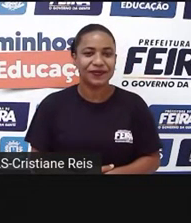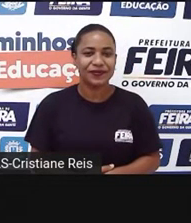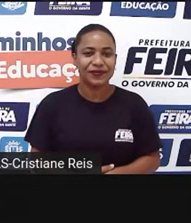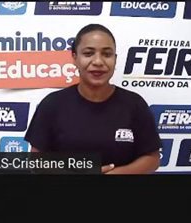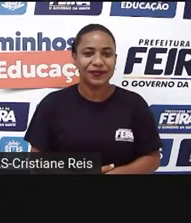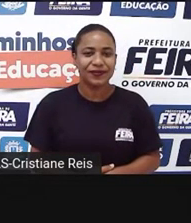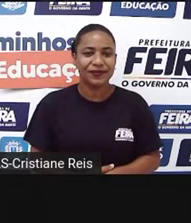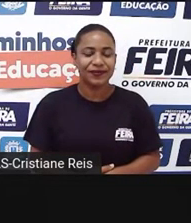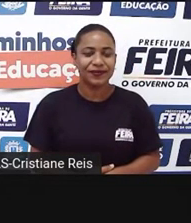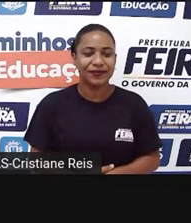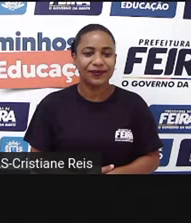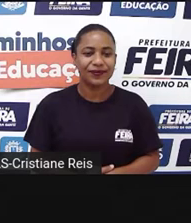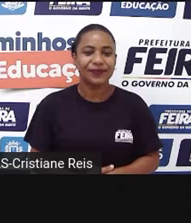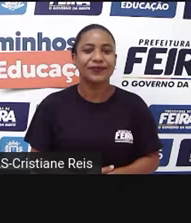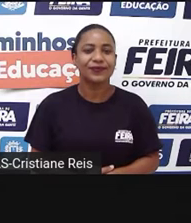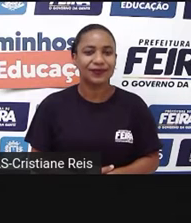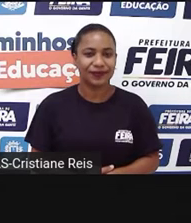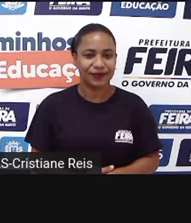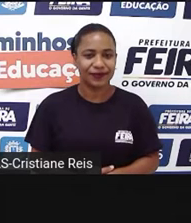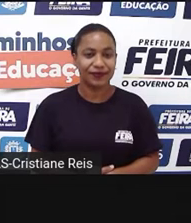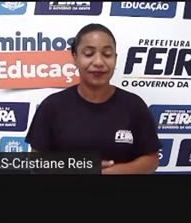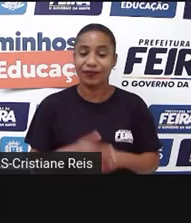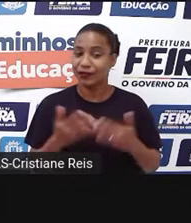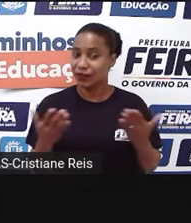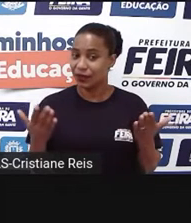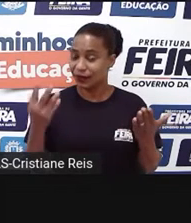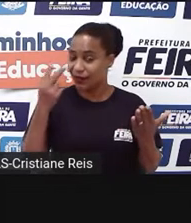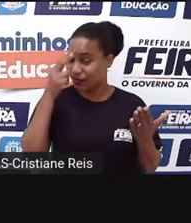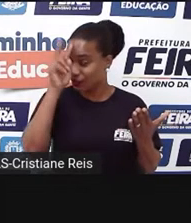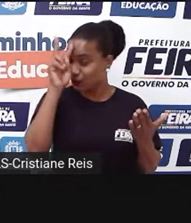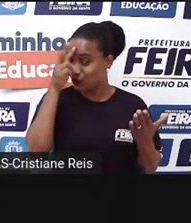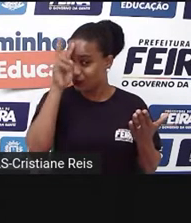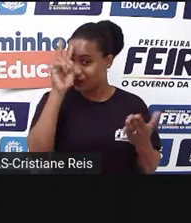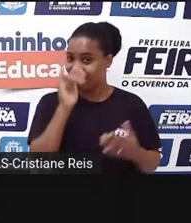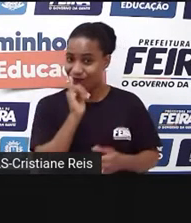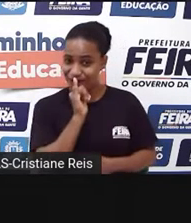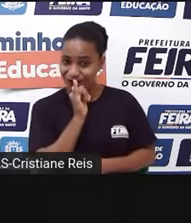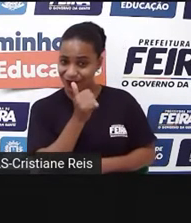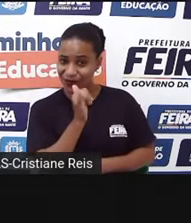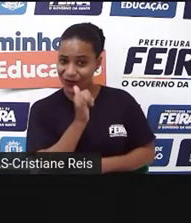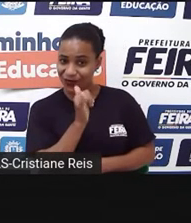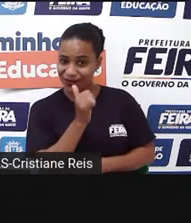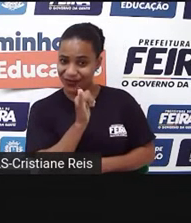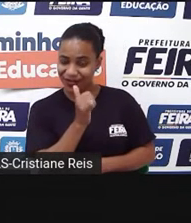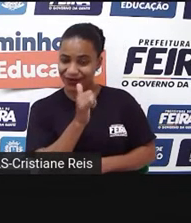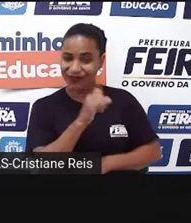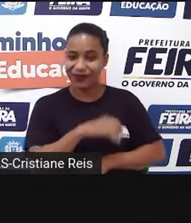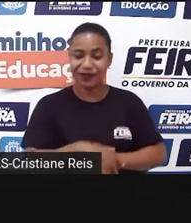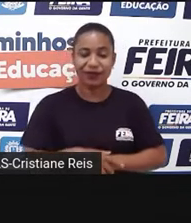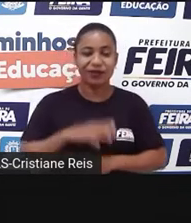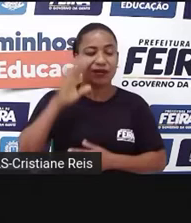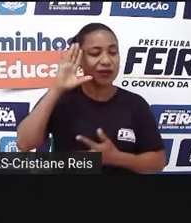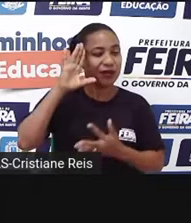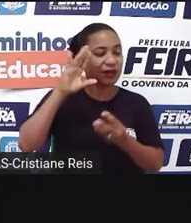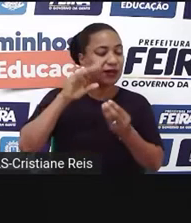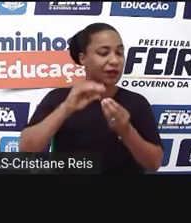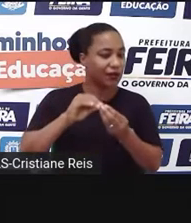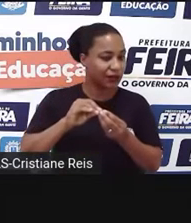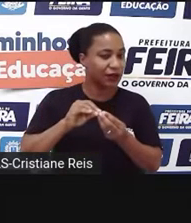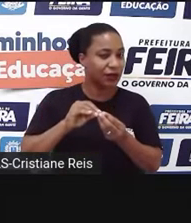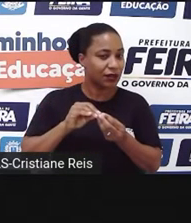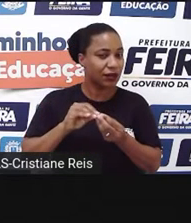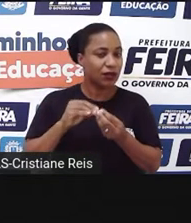E para começar, eu vou contar uma história para vocês, para vocês entenderem, compreenderem